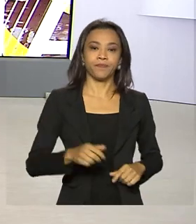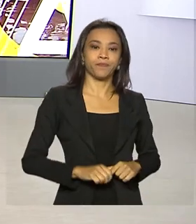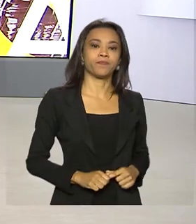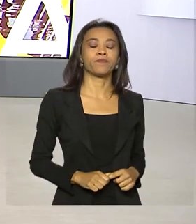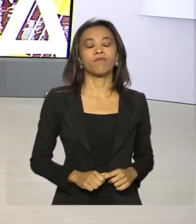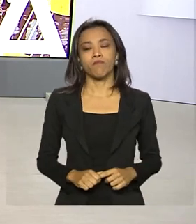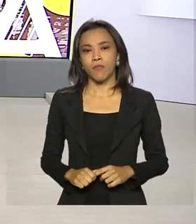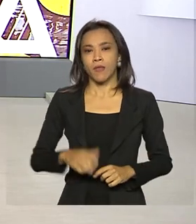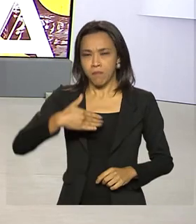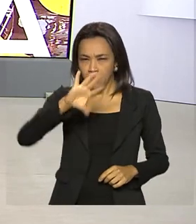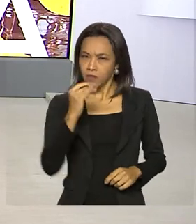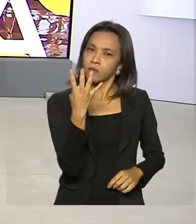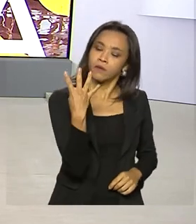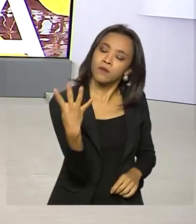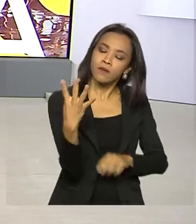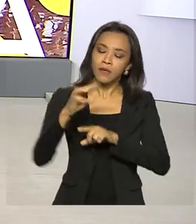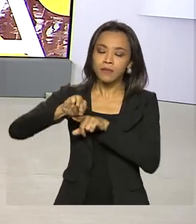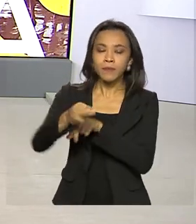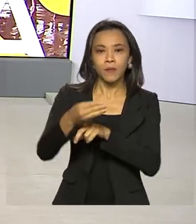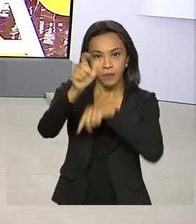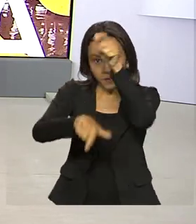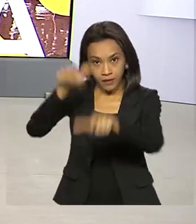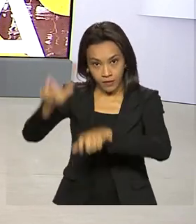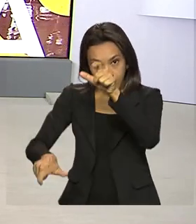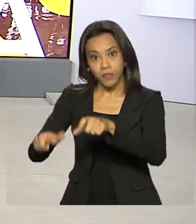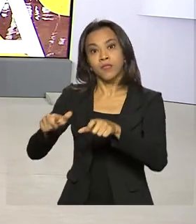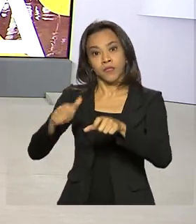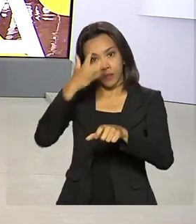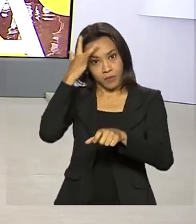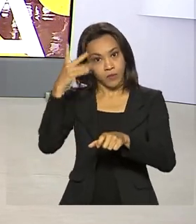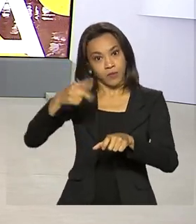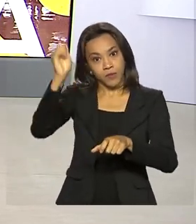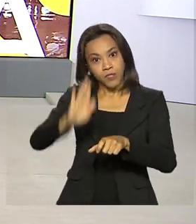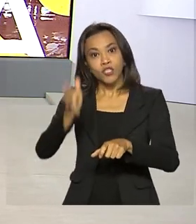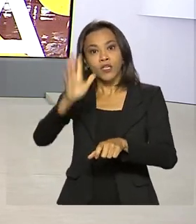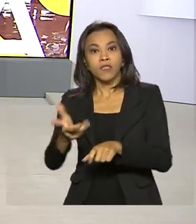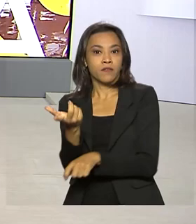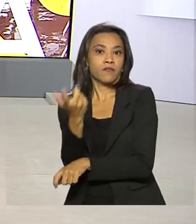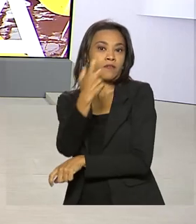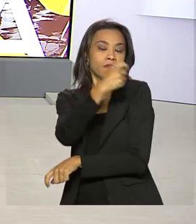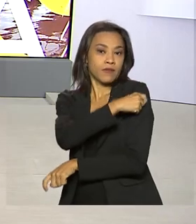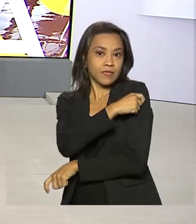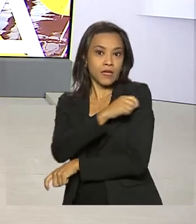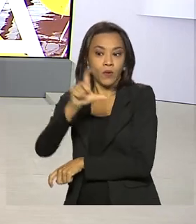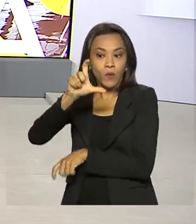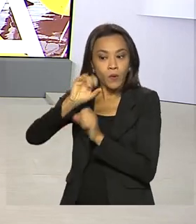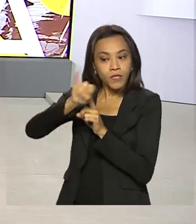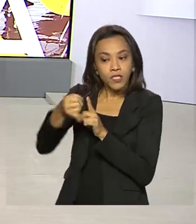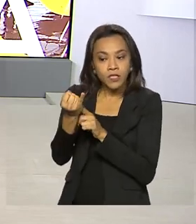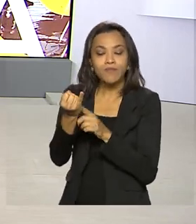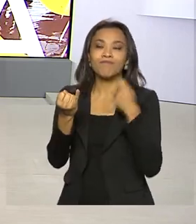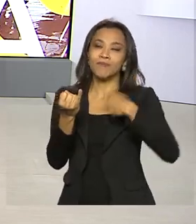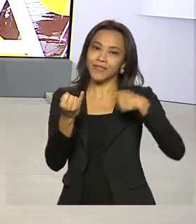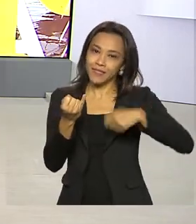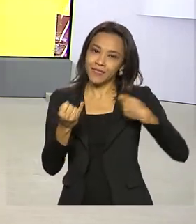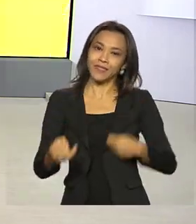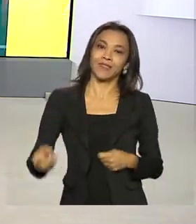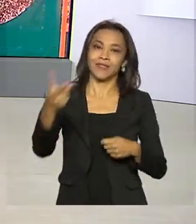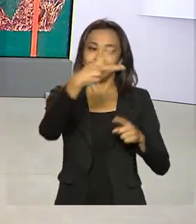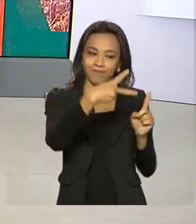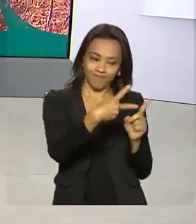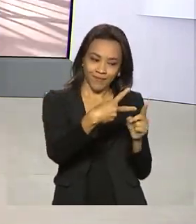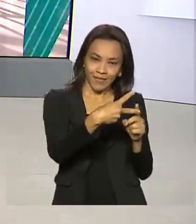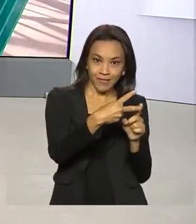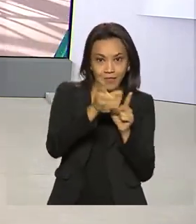Os mais de 4 milhões de brasileiros que se vacinaram com a vacina da Janssen devem tomar a dose de reforço do mesmo